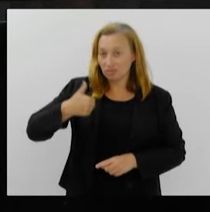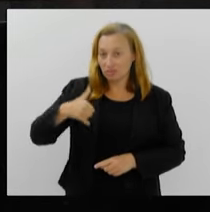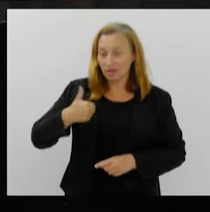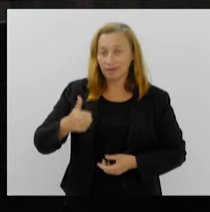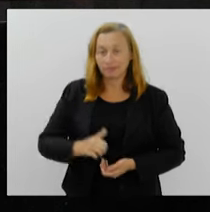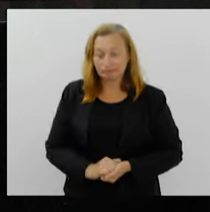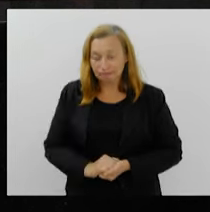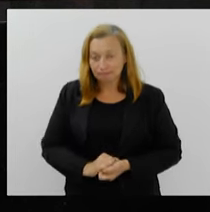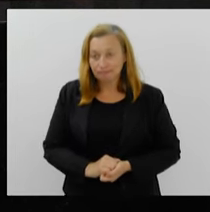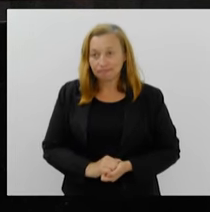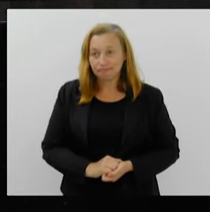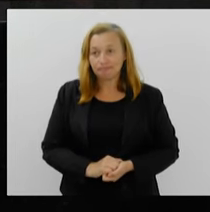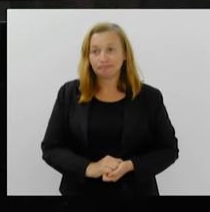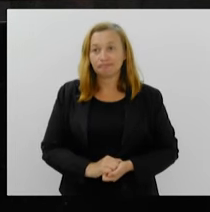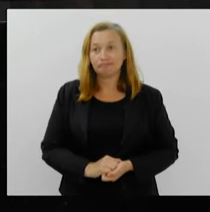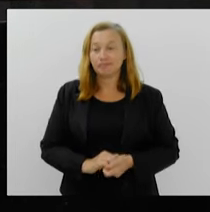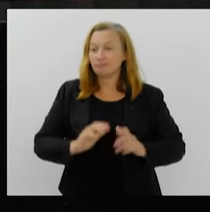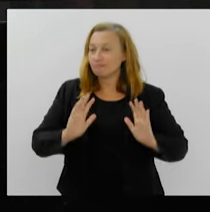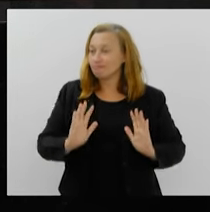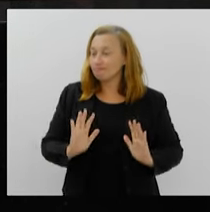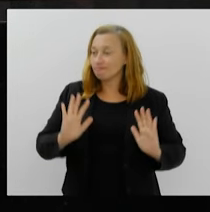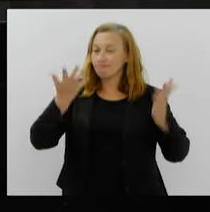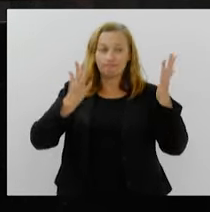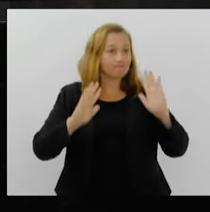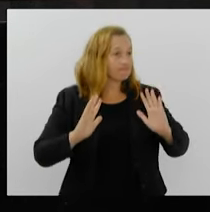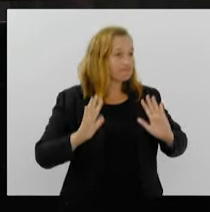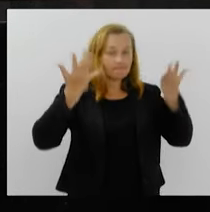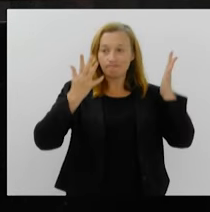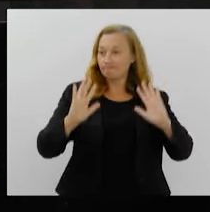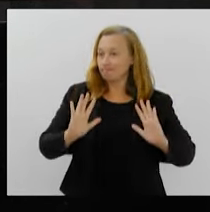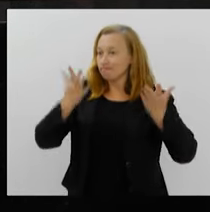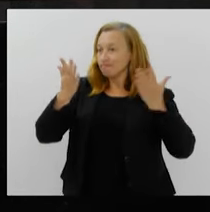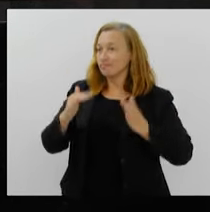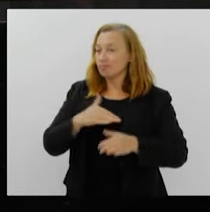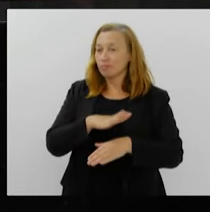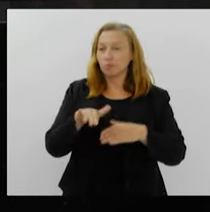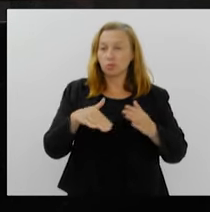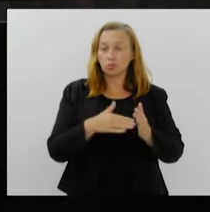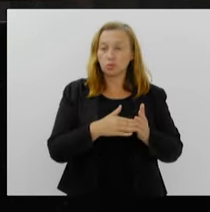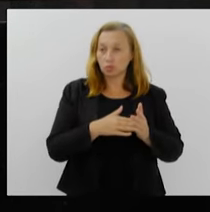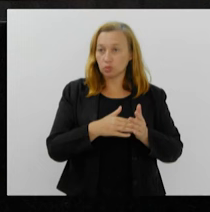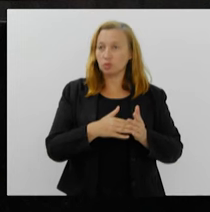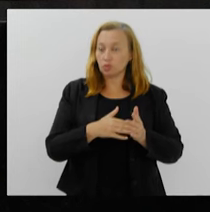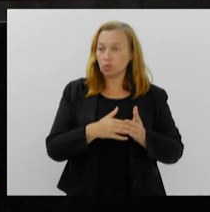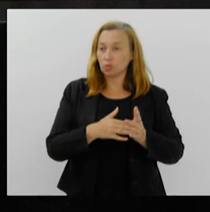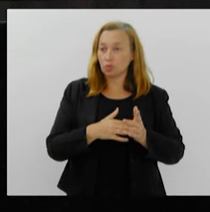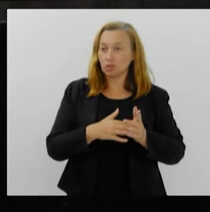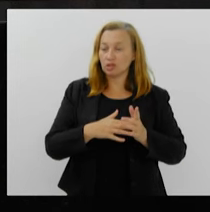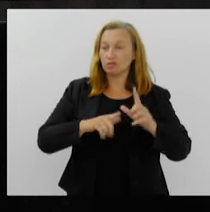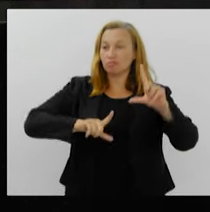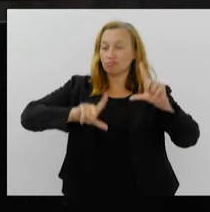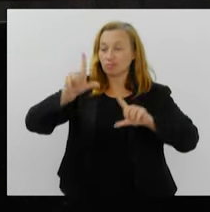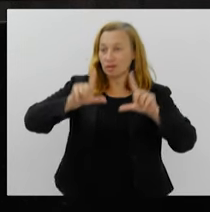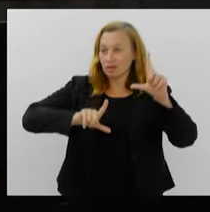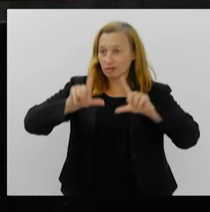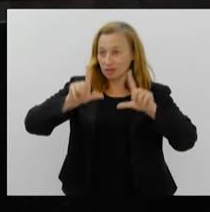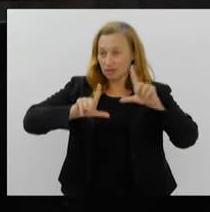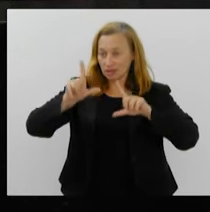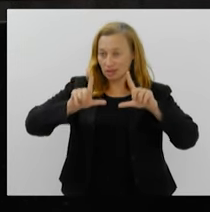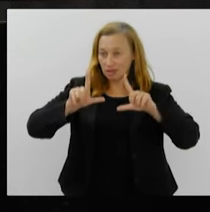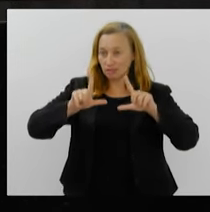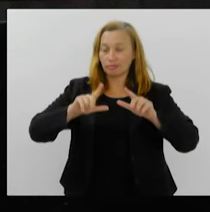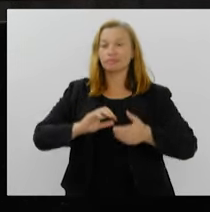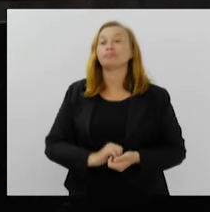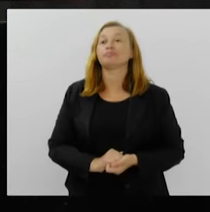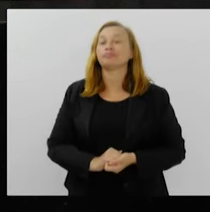e foi festejado por toda a mídia escrita, falada e televisada,